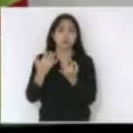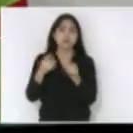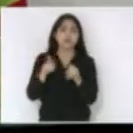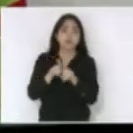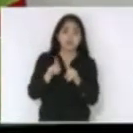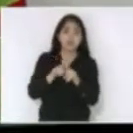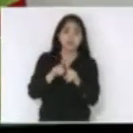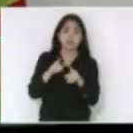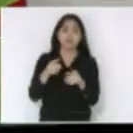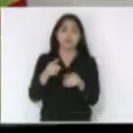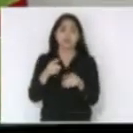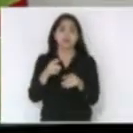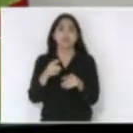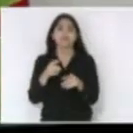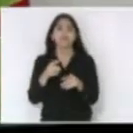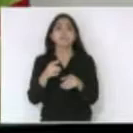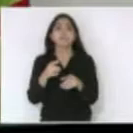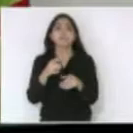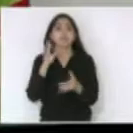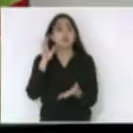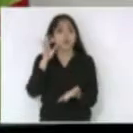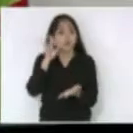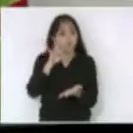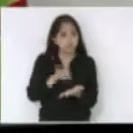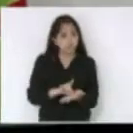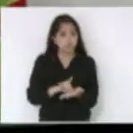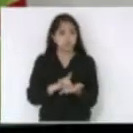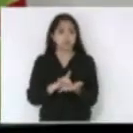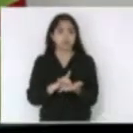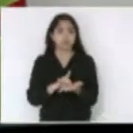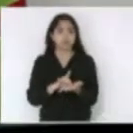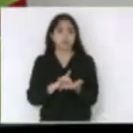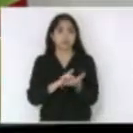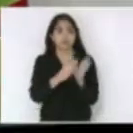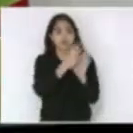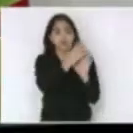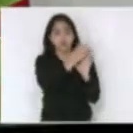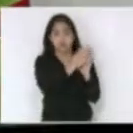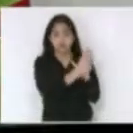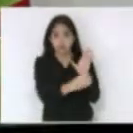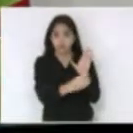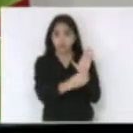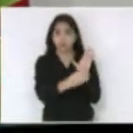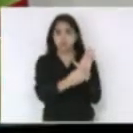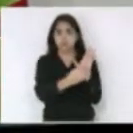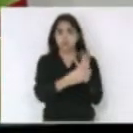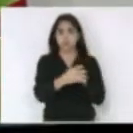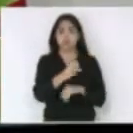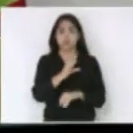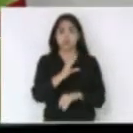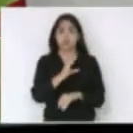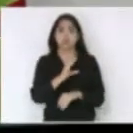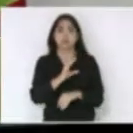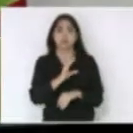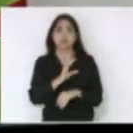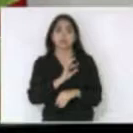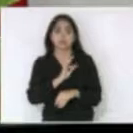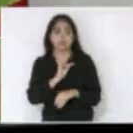alternativa concreta contra este modelo tecnológico